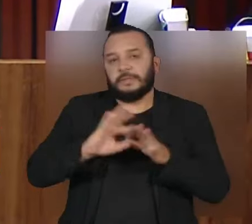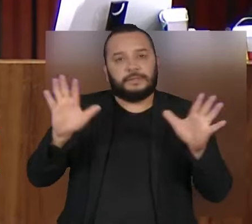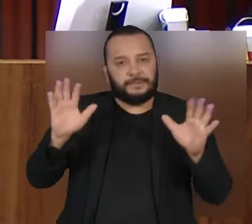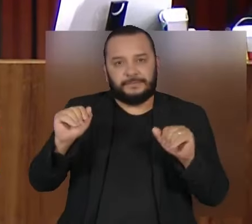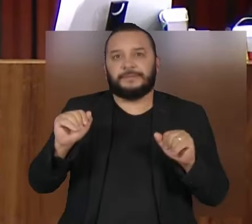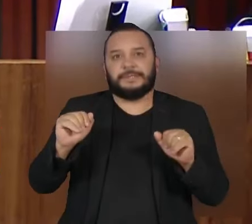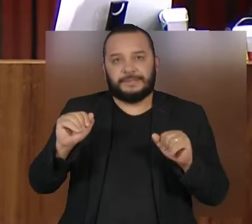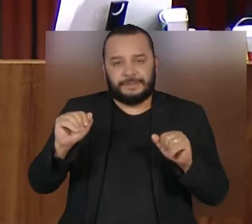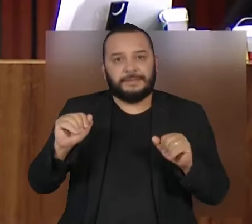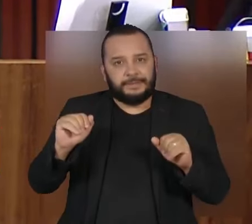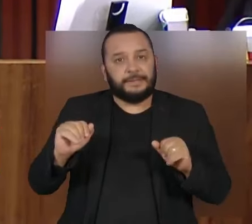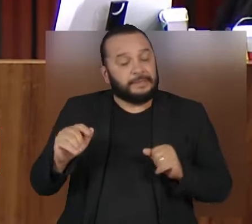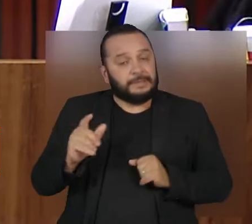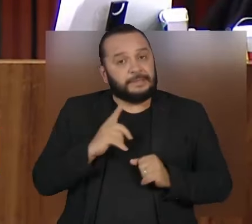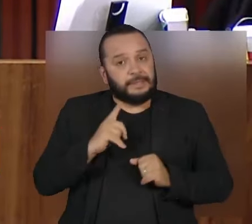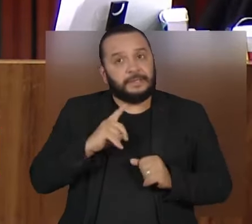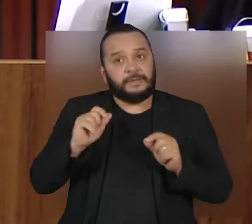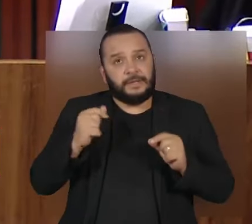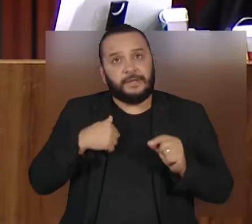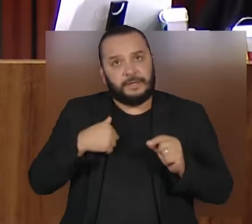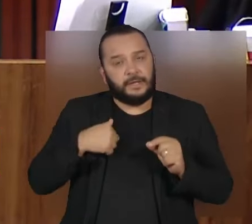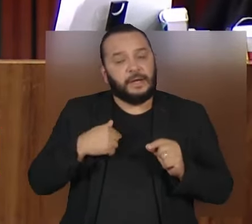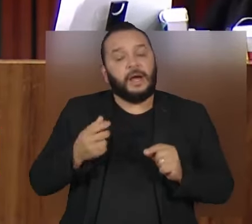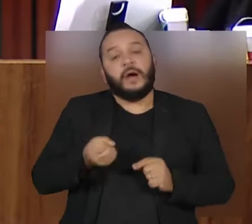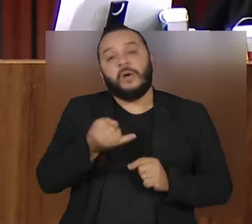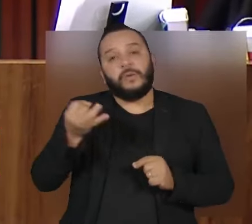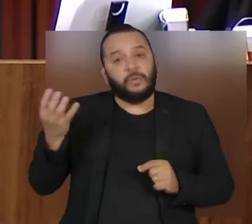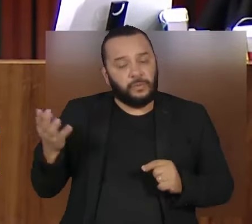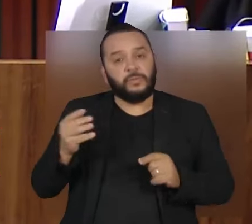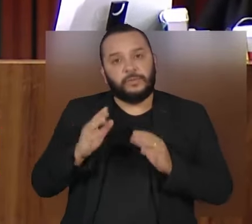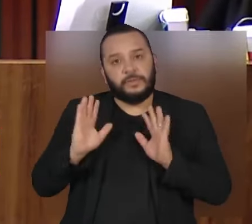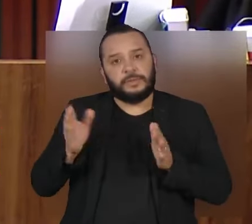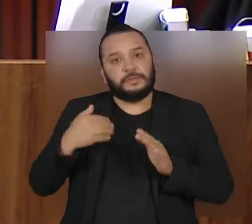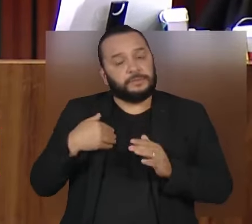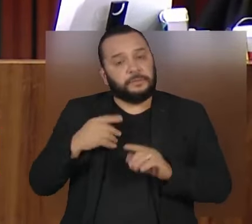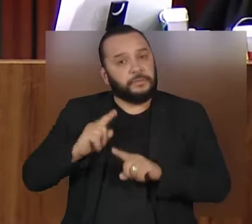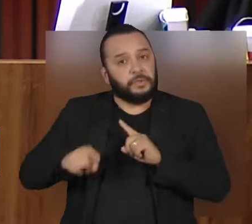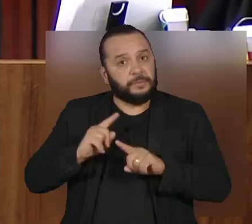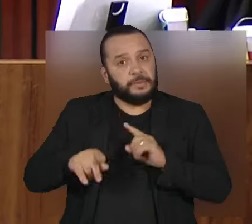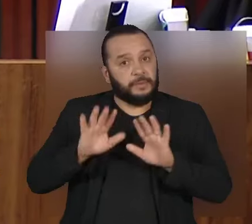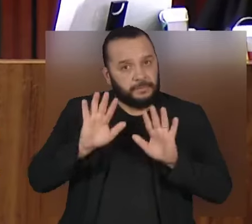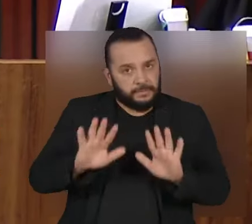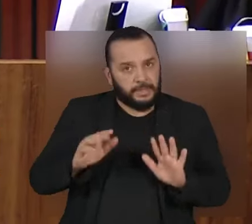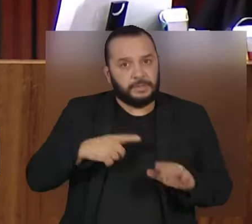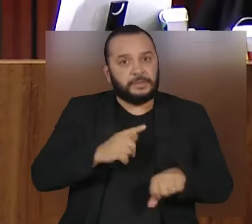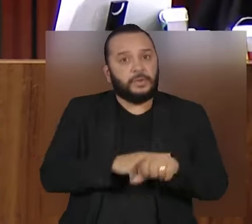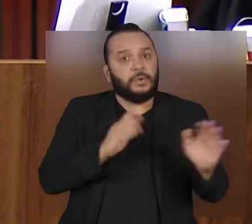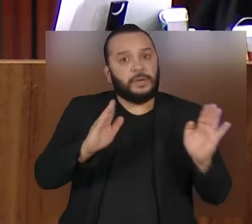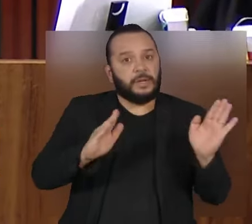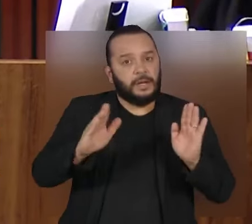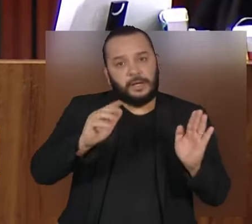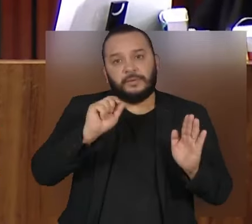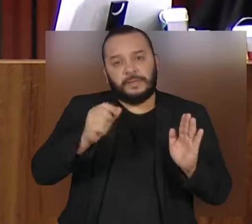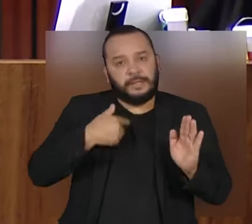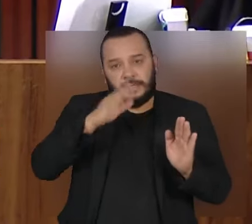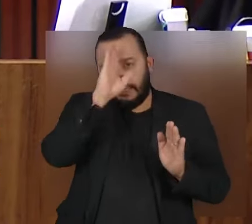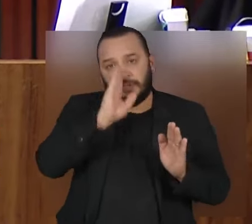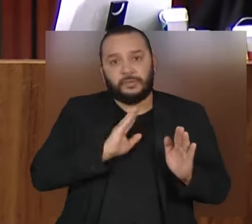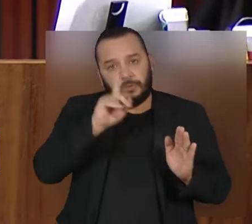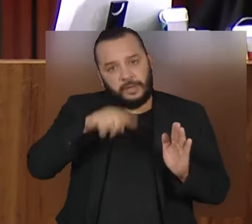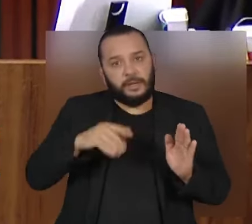ressalvas feitas exclusivamente aquelas que não podem ser dadas, mas a propaganda eleitoral, o horário eleitoral gratuito é próprio do processo.